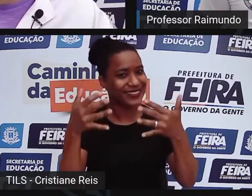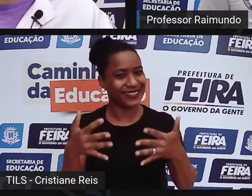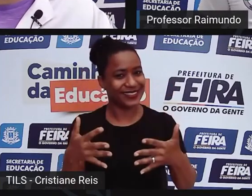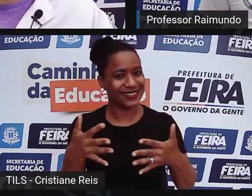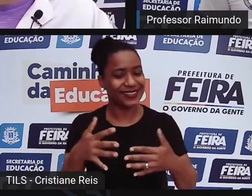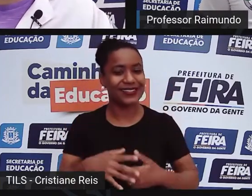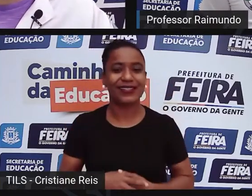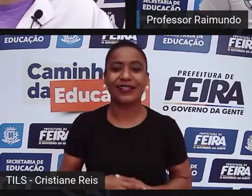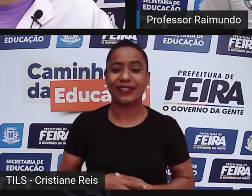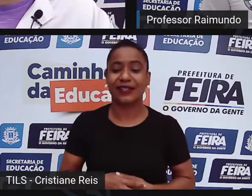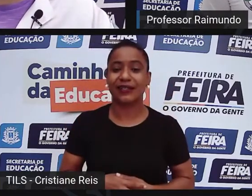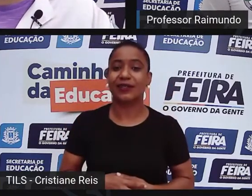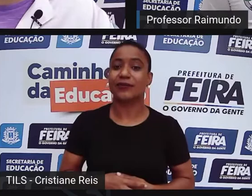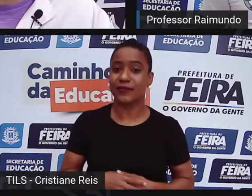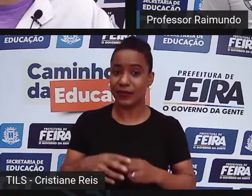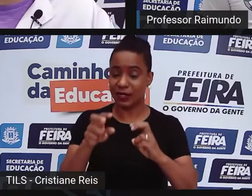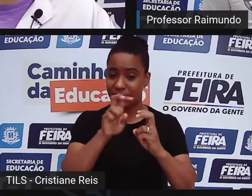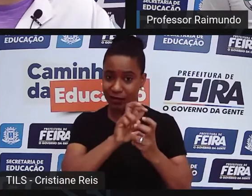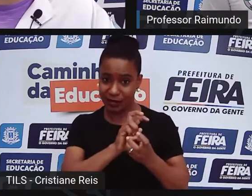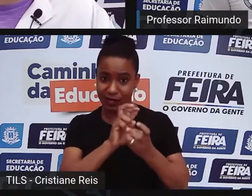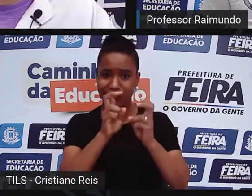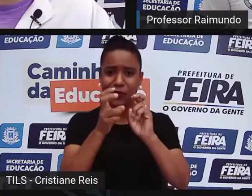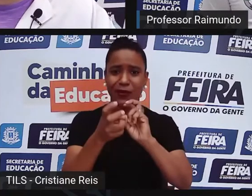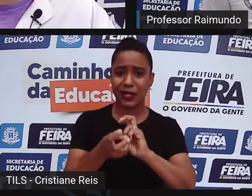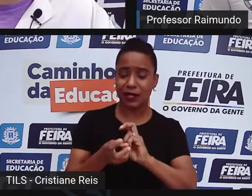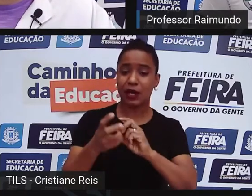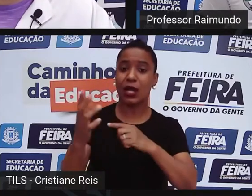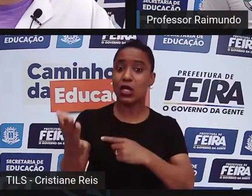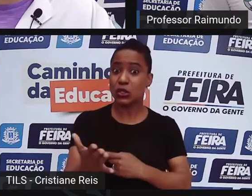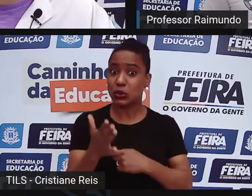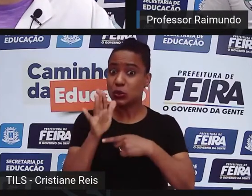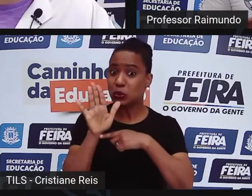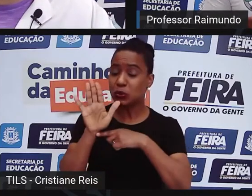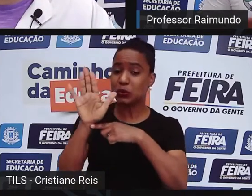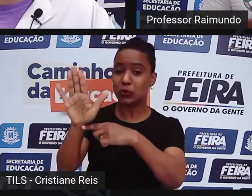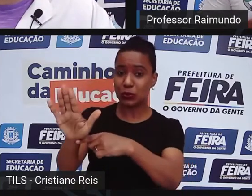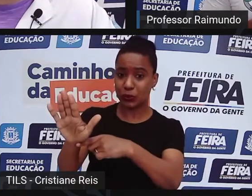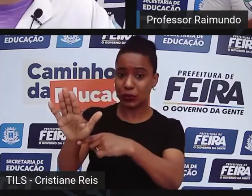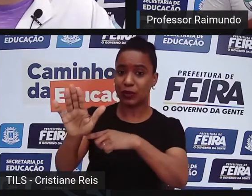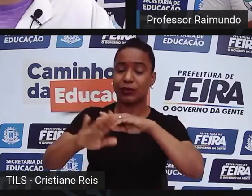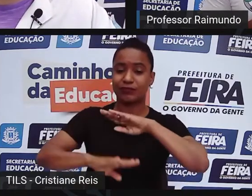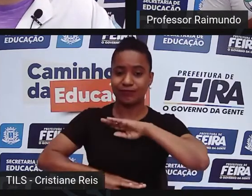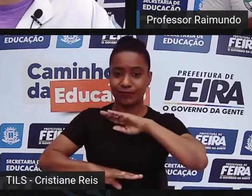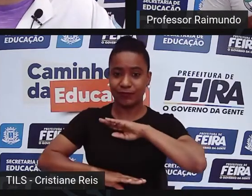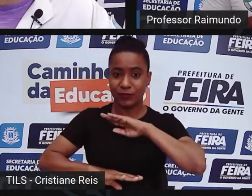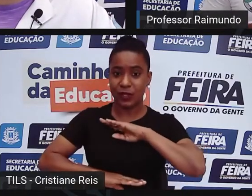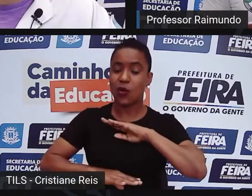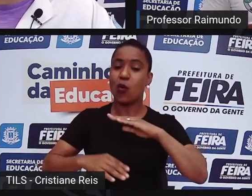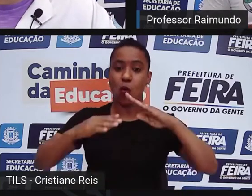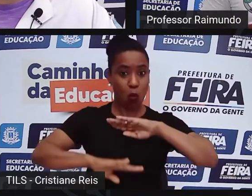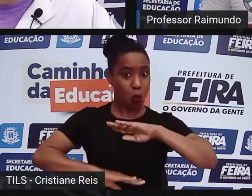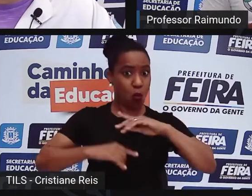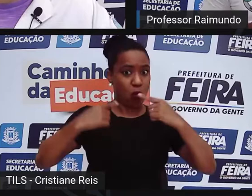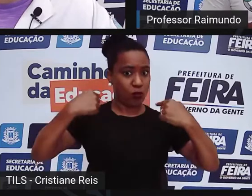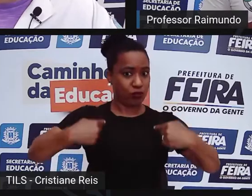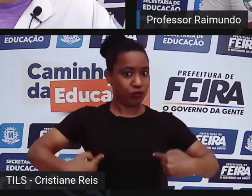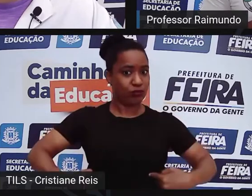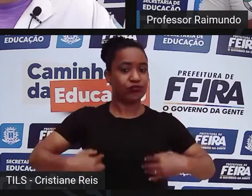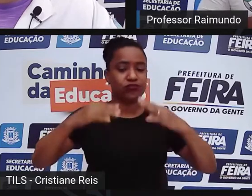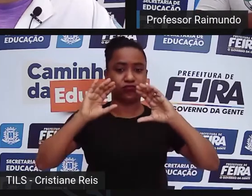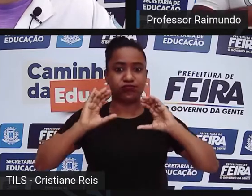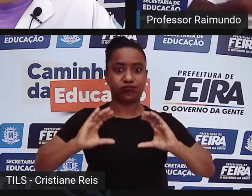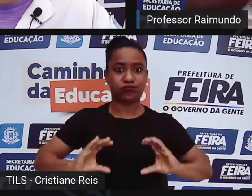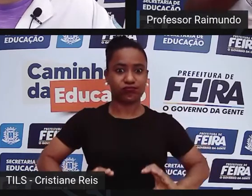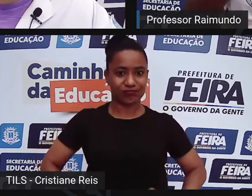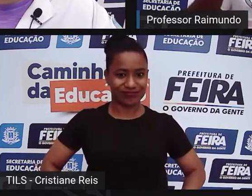O benefício da capoeira tem a educação corporal que nós